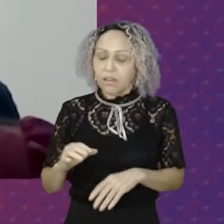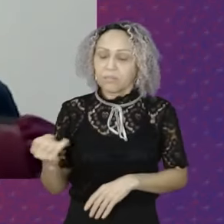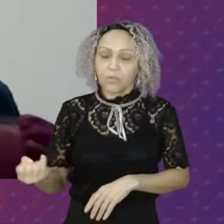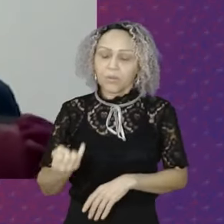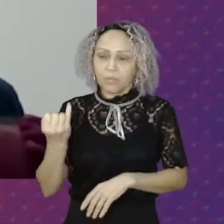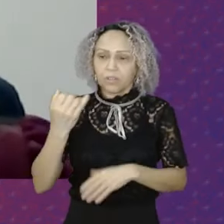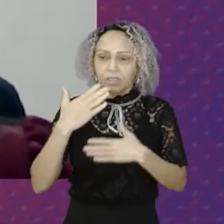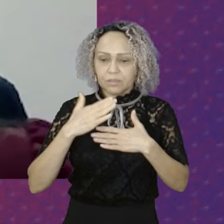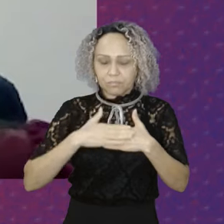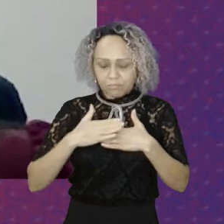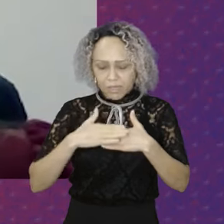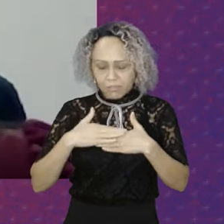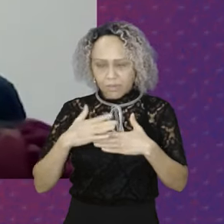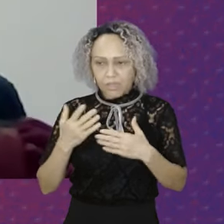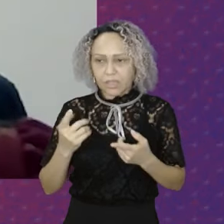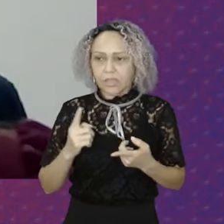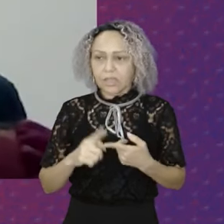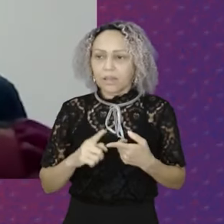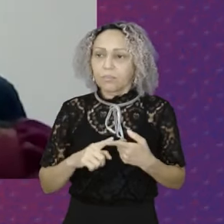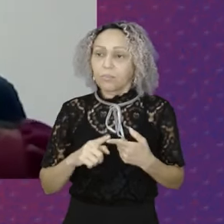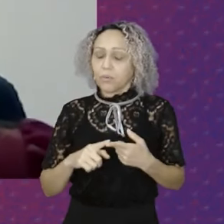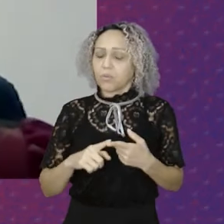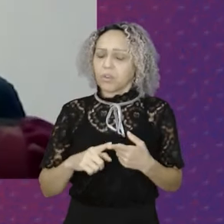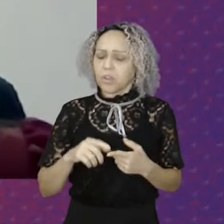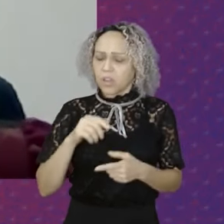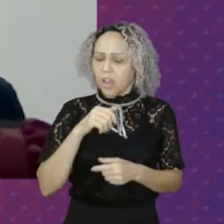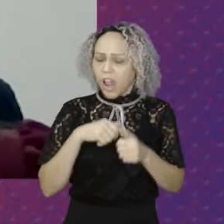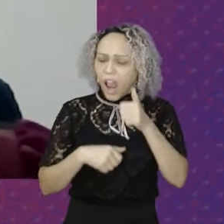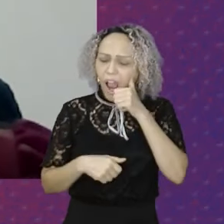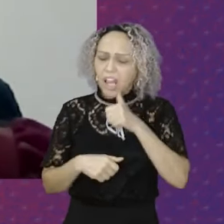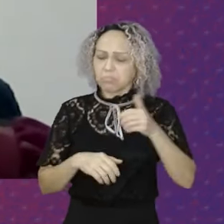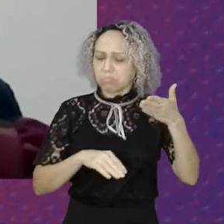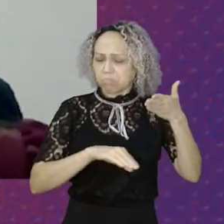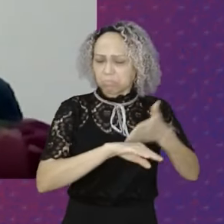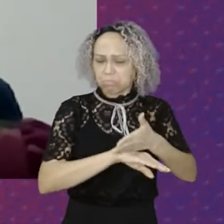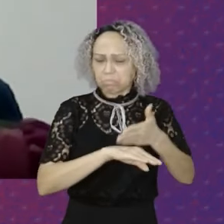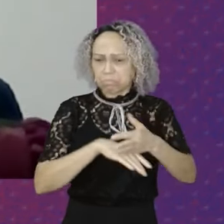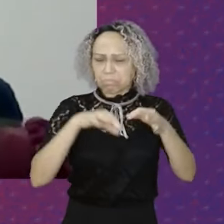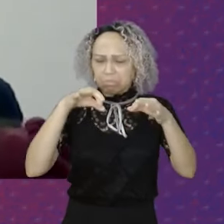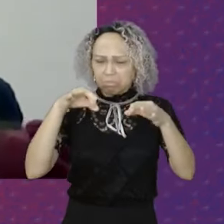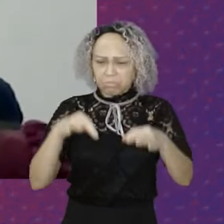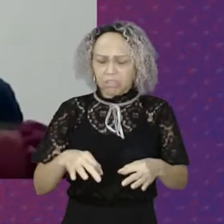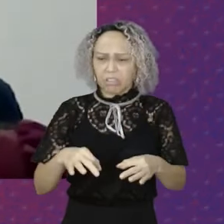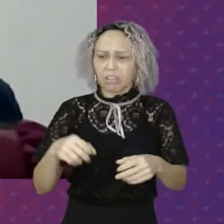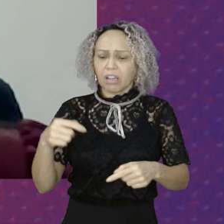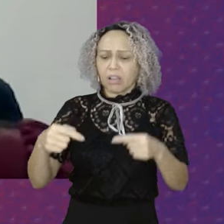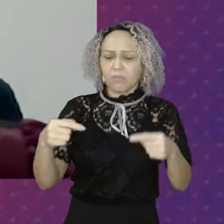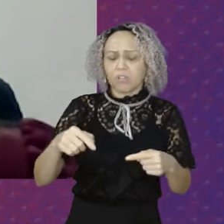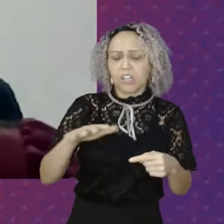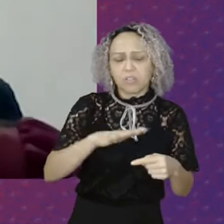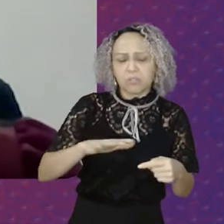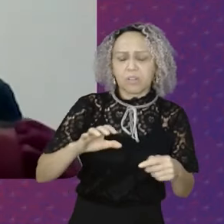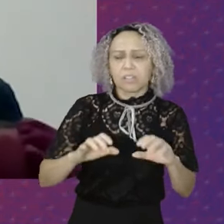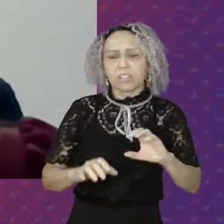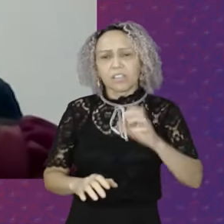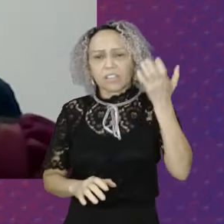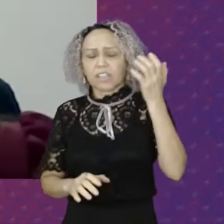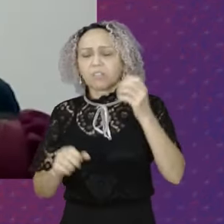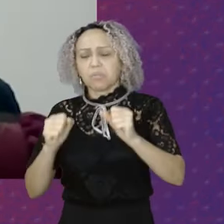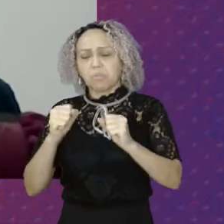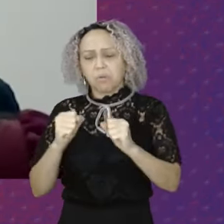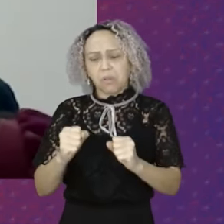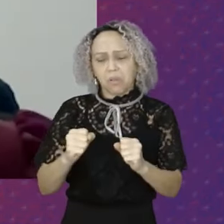Que é a participação mais efetiva das mulheres No espaço da política Nos espaços de decisão De poder